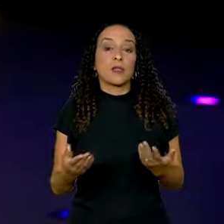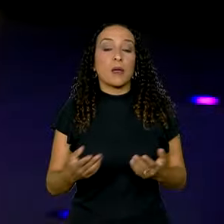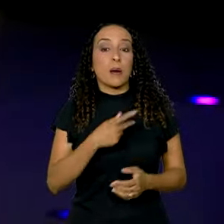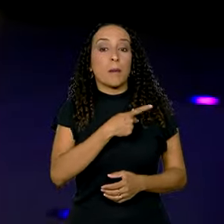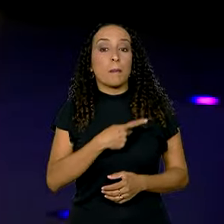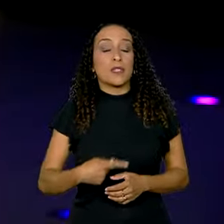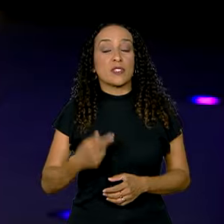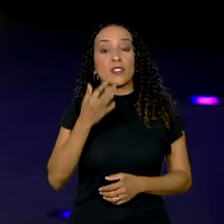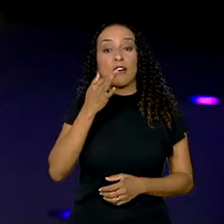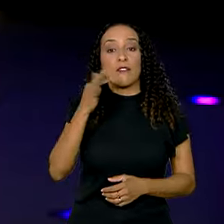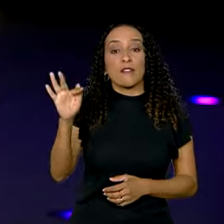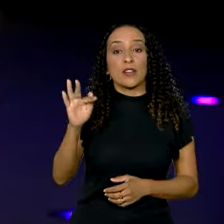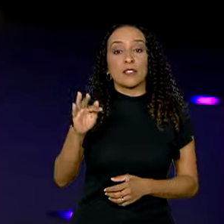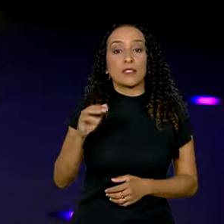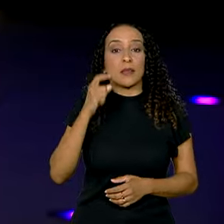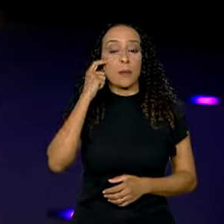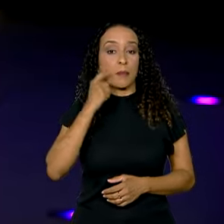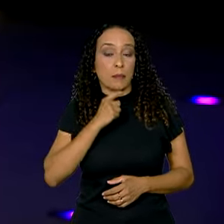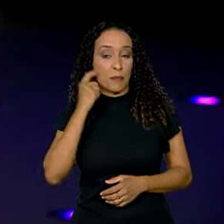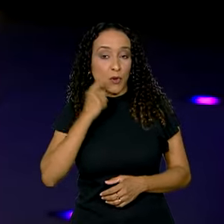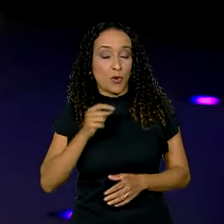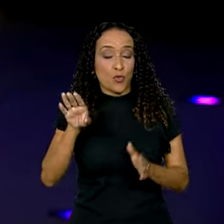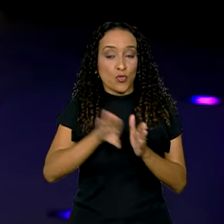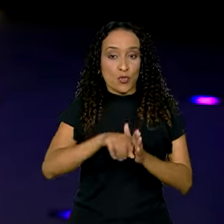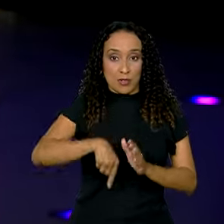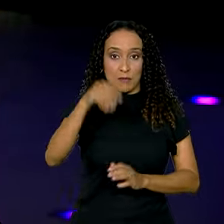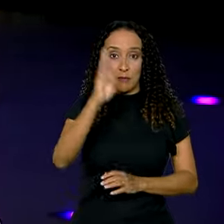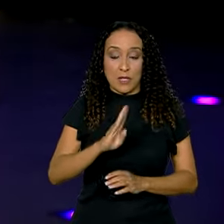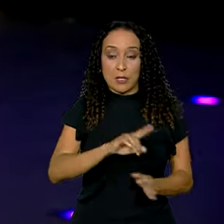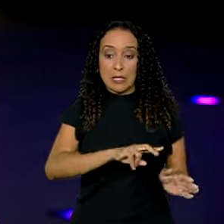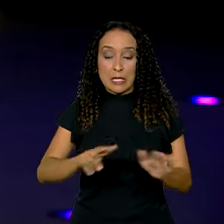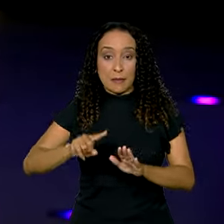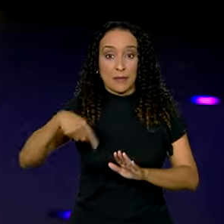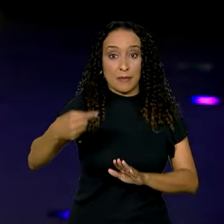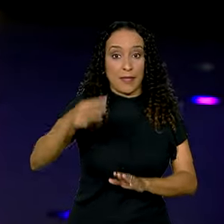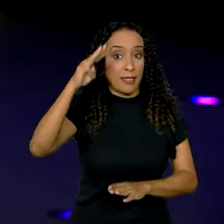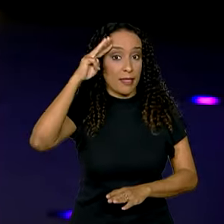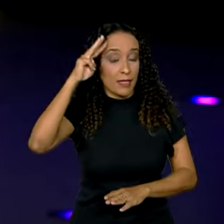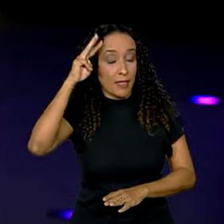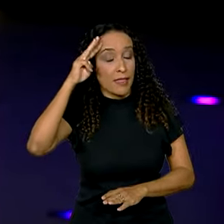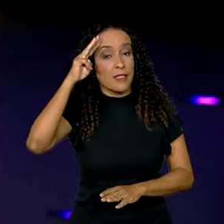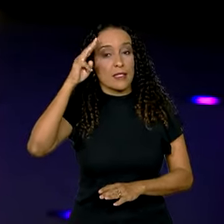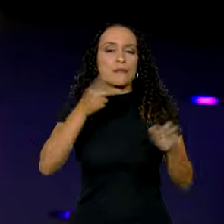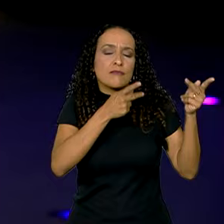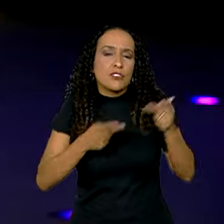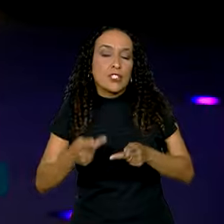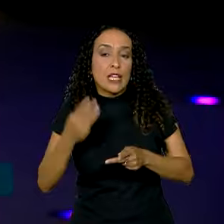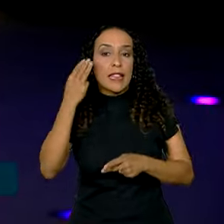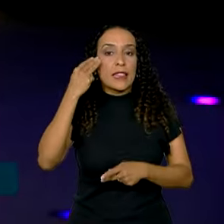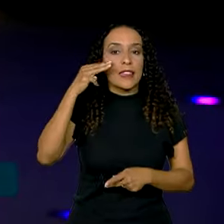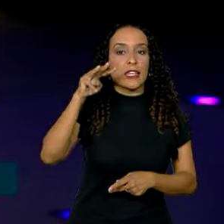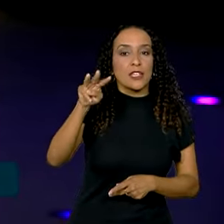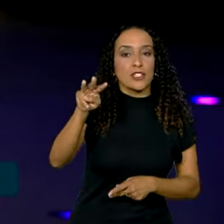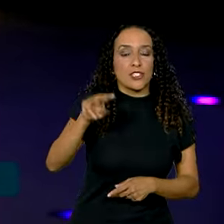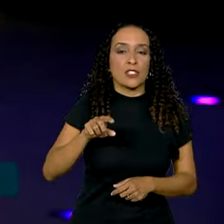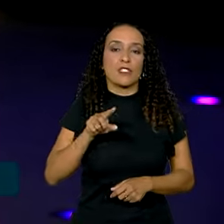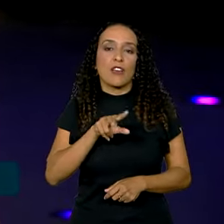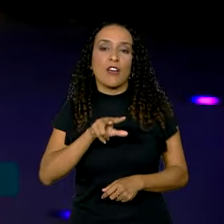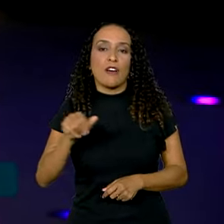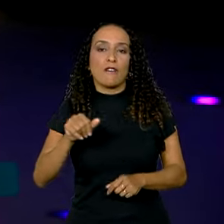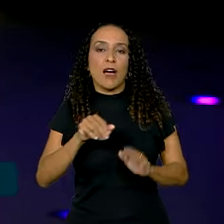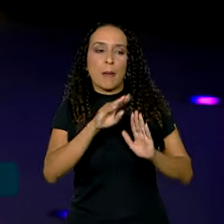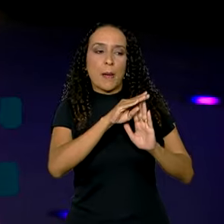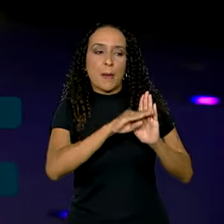presidente da França, Emmanuel Macron, chega ao Brasil na próxima terça-feira para uma visita de três dias. Ele vai